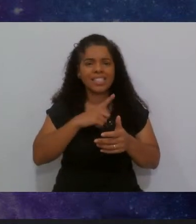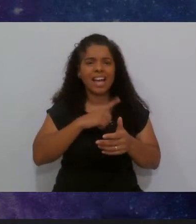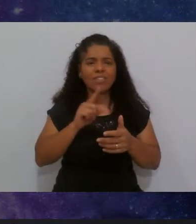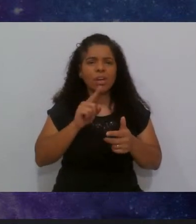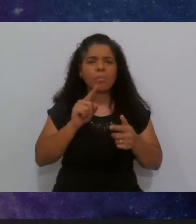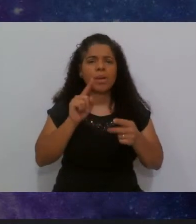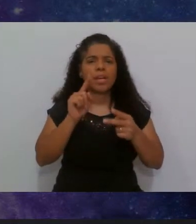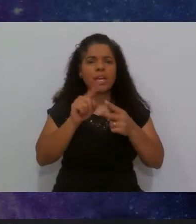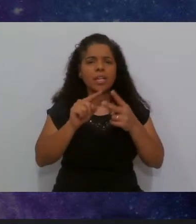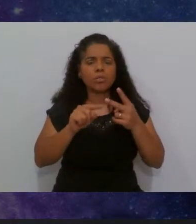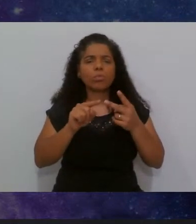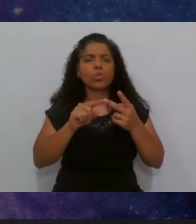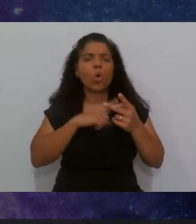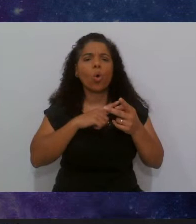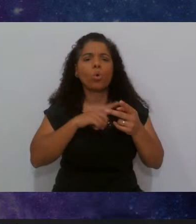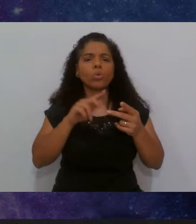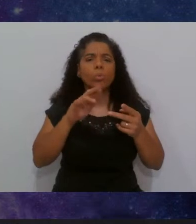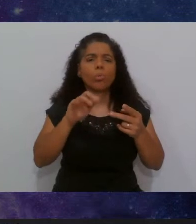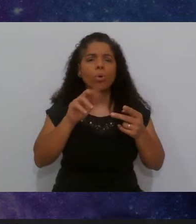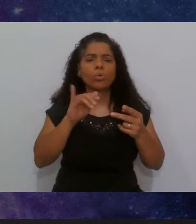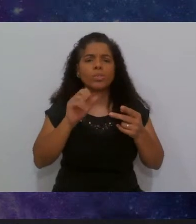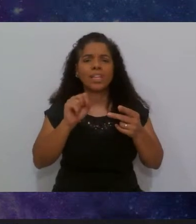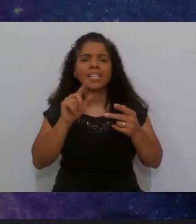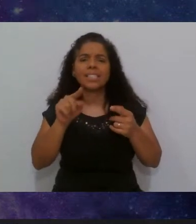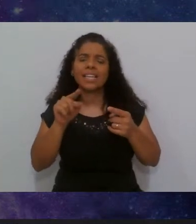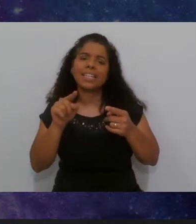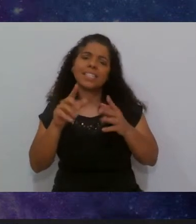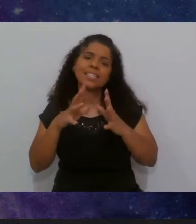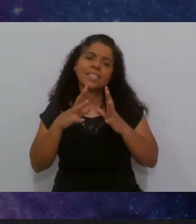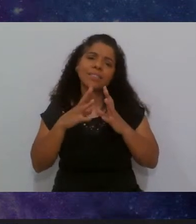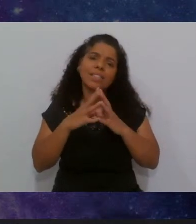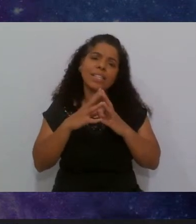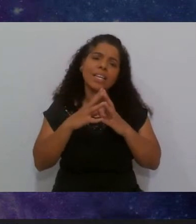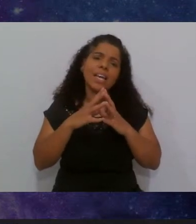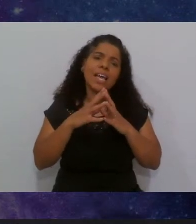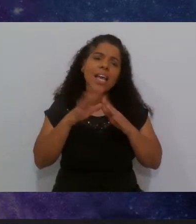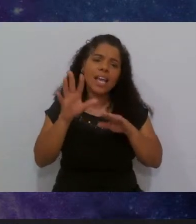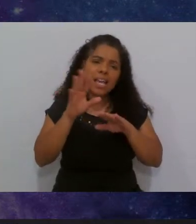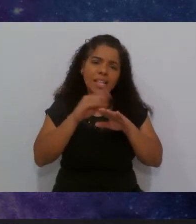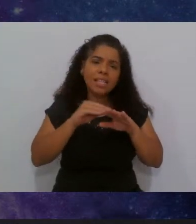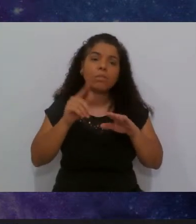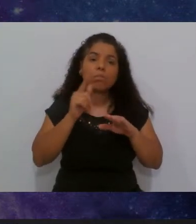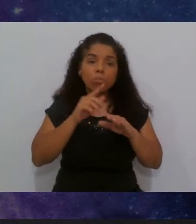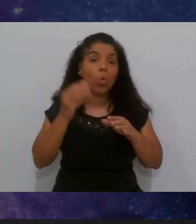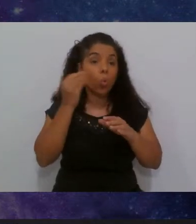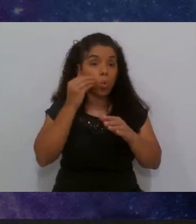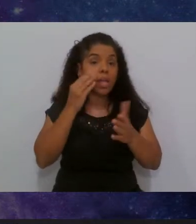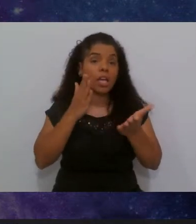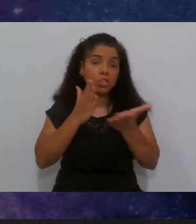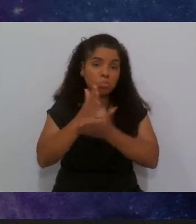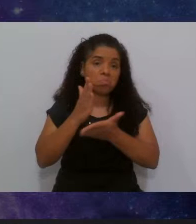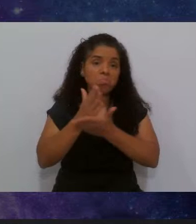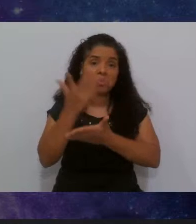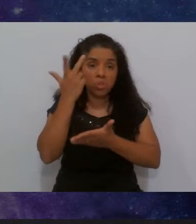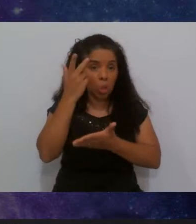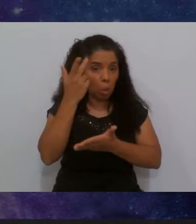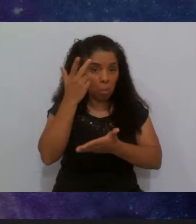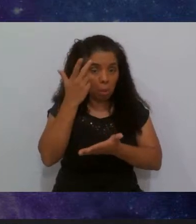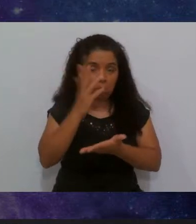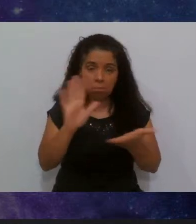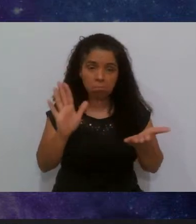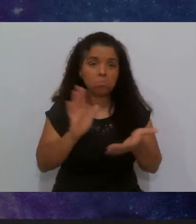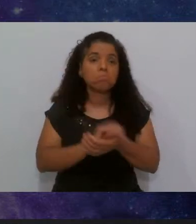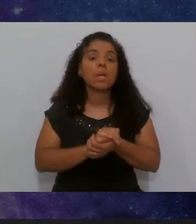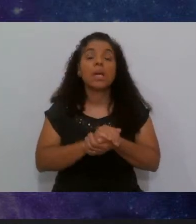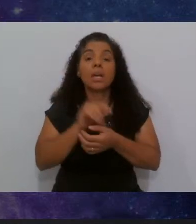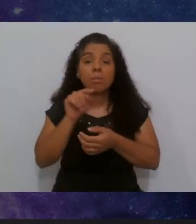size ele ele passava o teste normalmente é é que ali